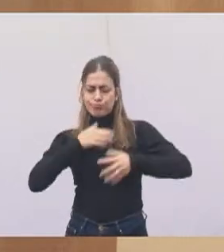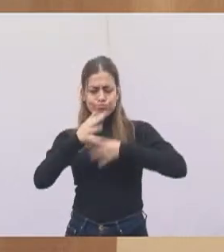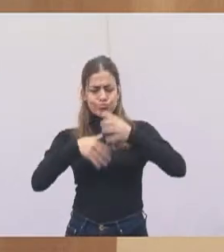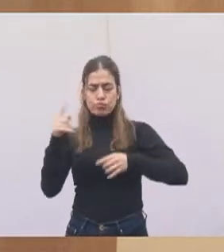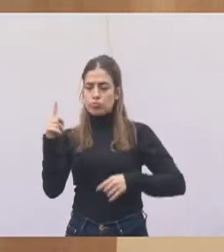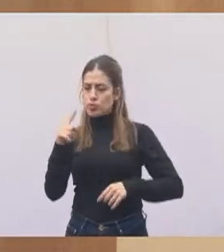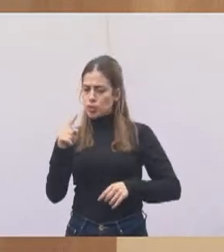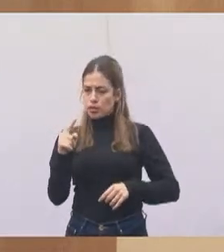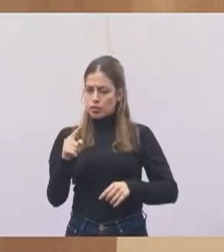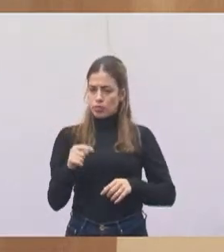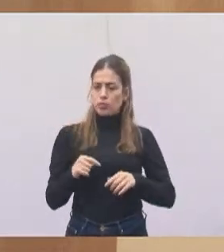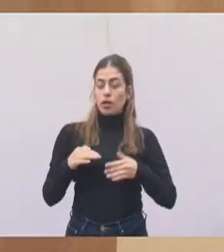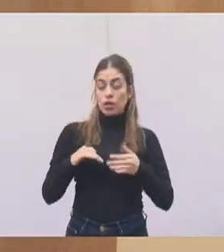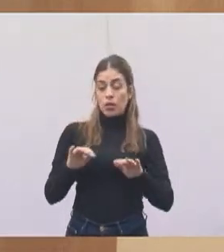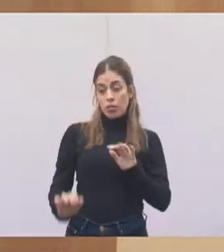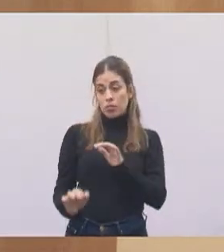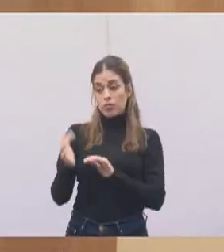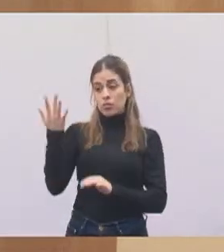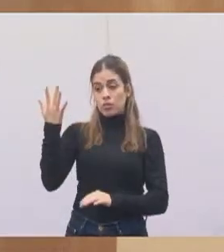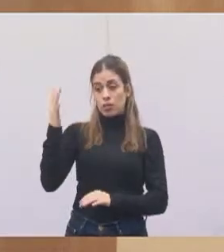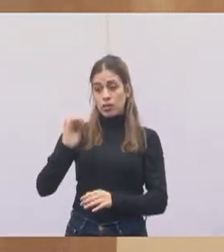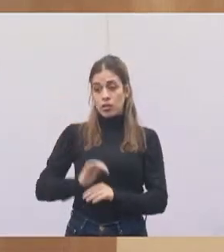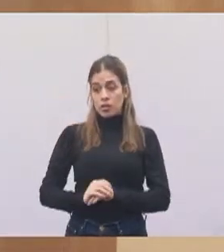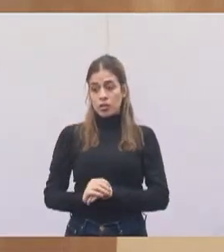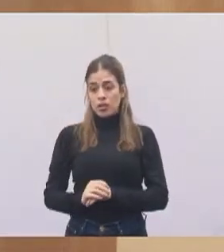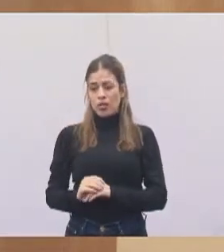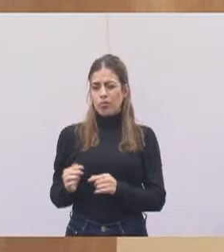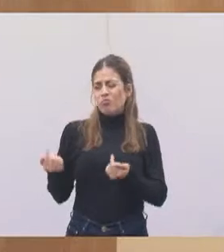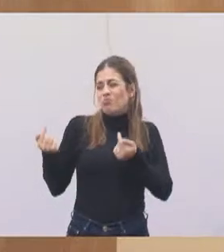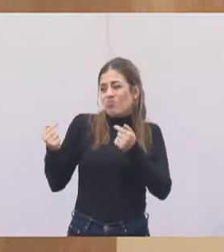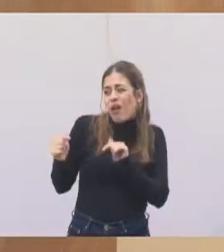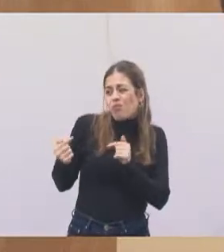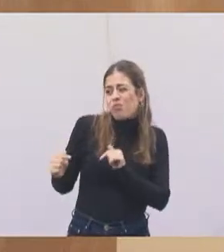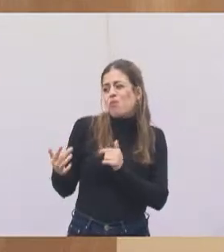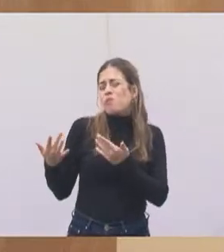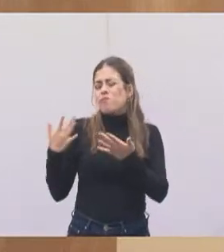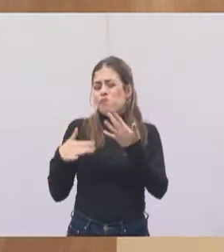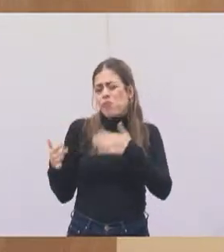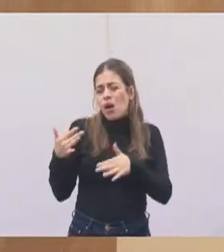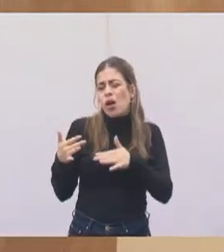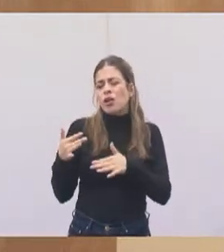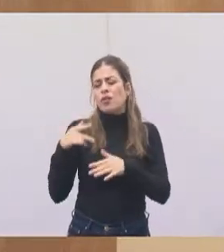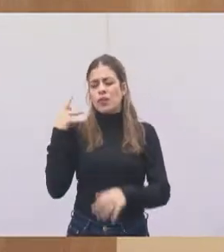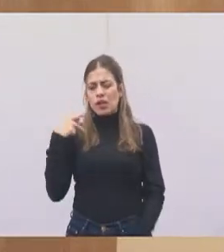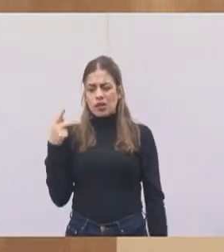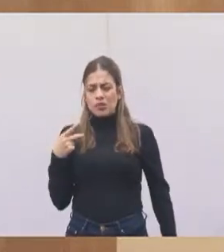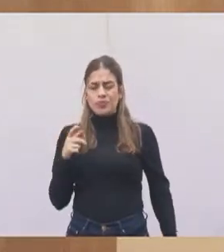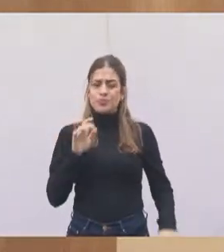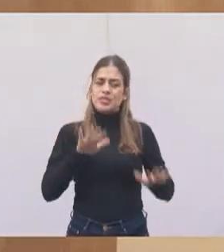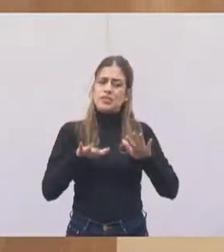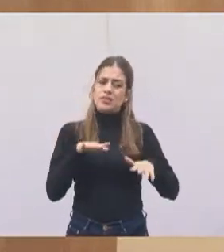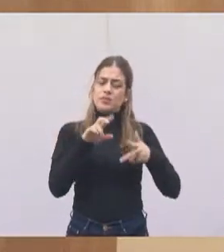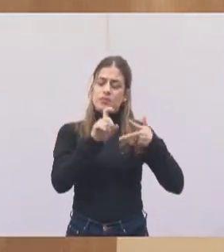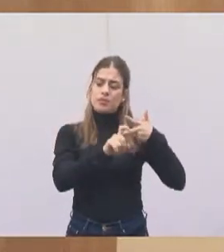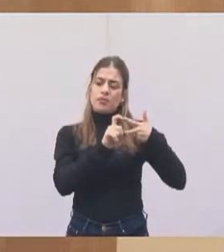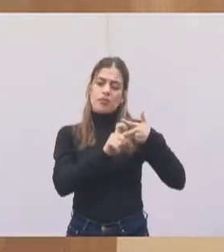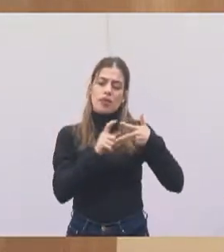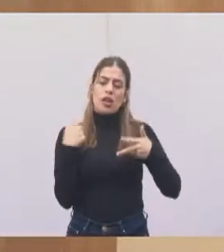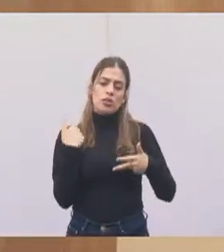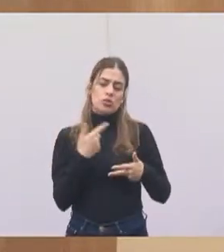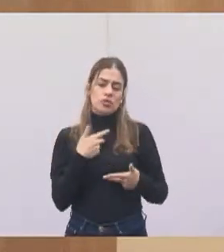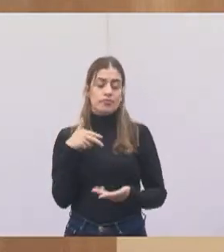divergências com outros vereadores, muitas vezes com o executivo, a gente aqui, a gente discute mesmo, muitas vezes o nosso